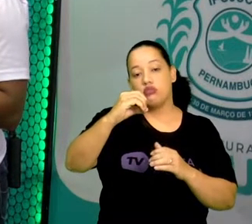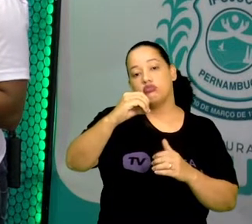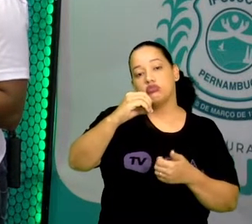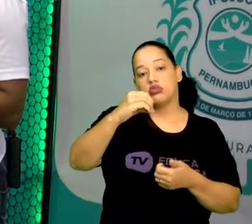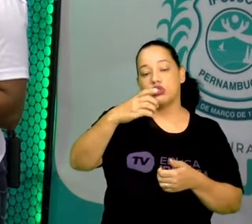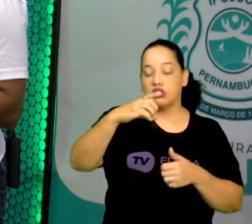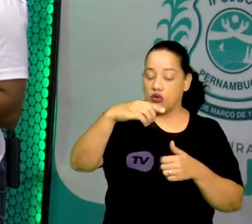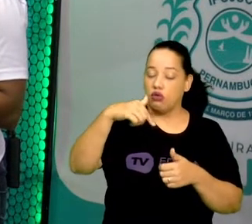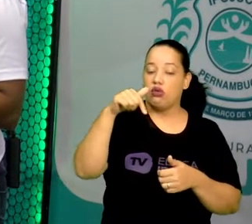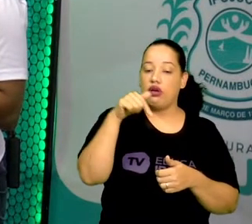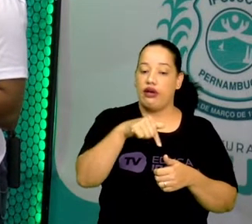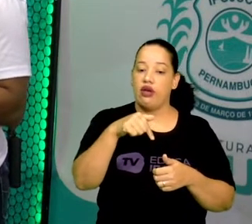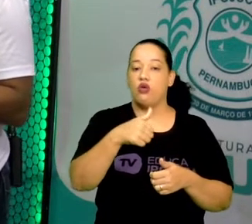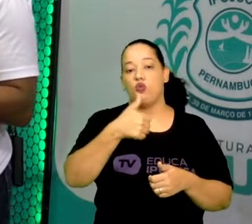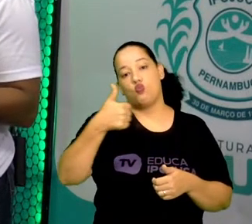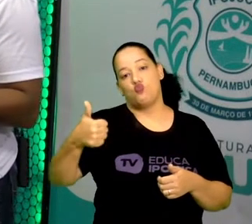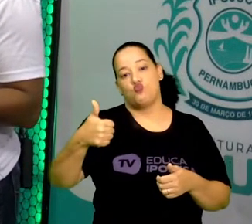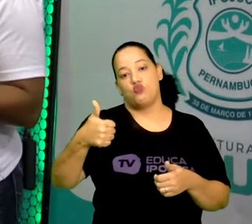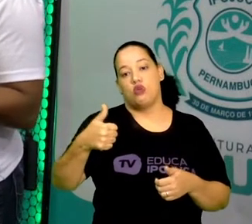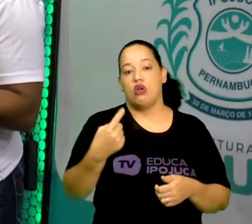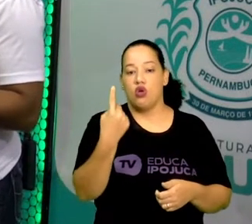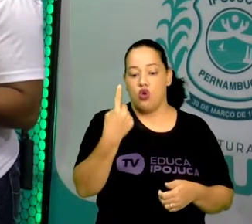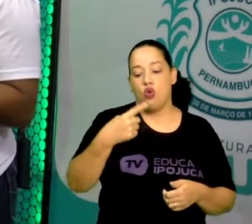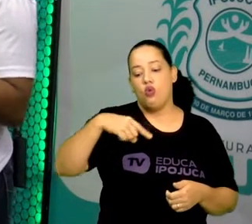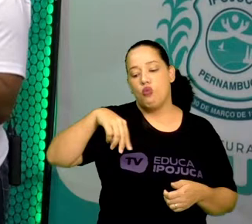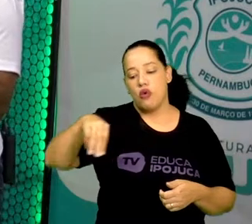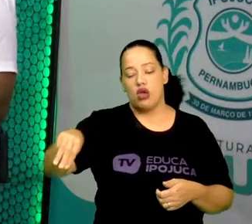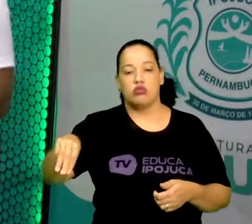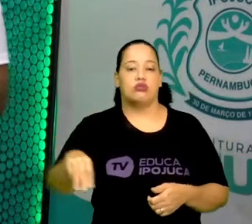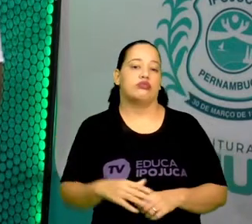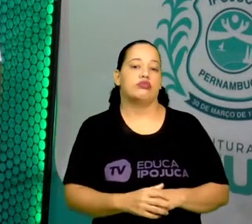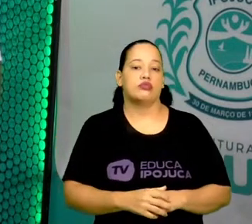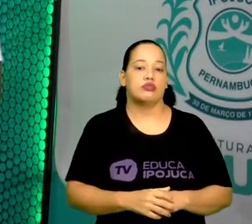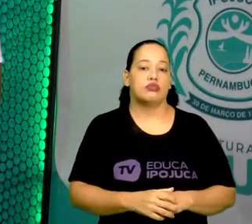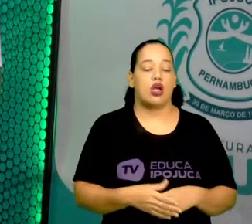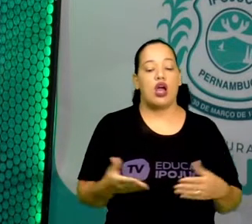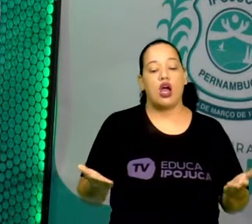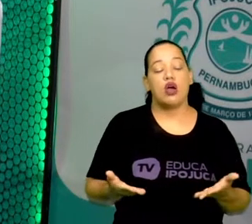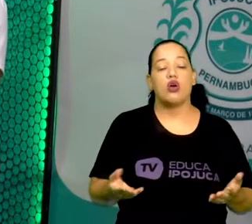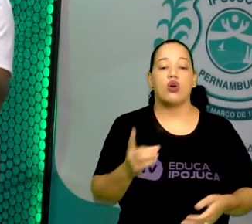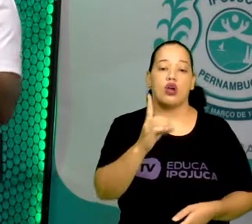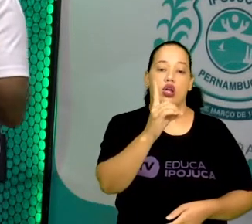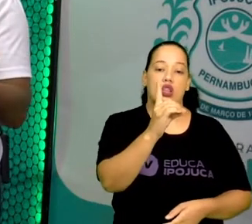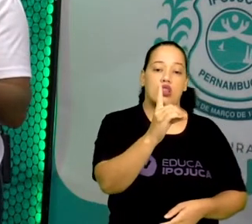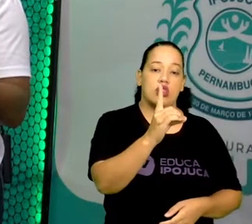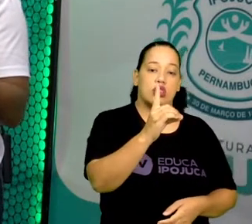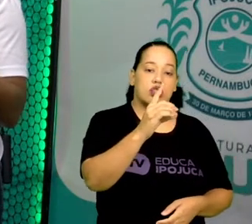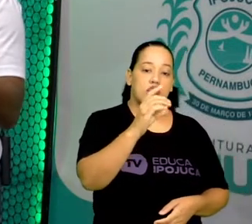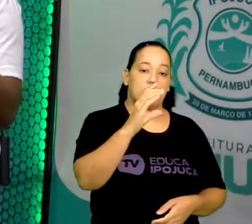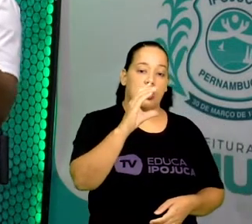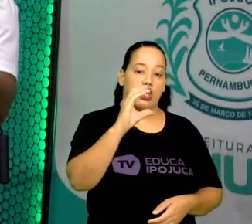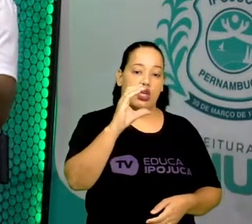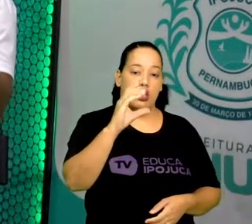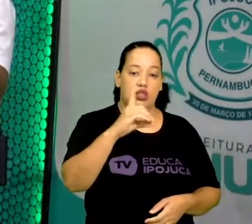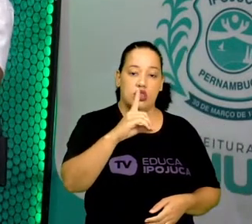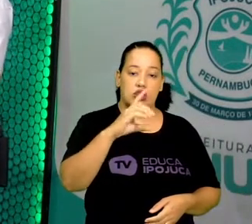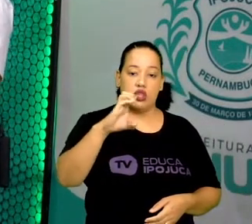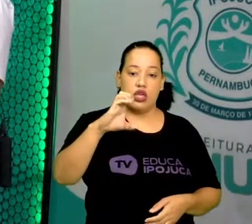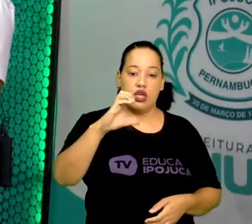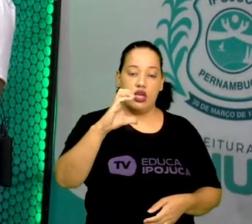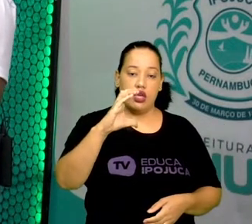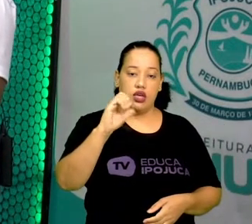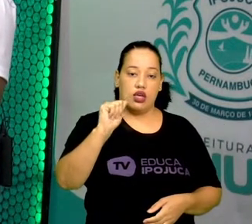0 significa 1 metro. Já o decâmetro é 10 vezes 1 metro. Deca,